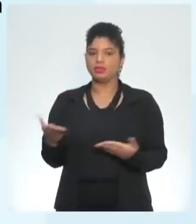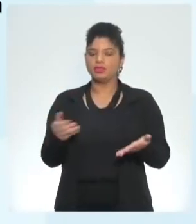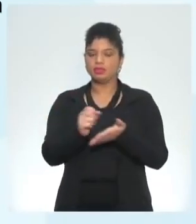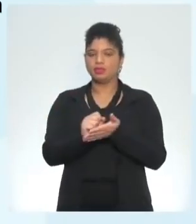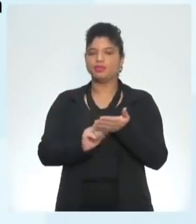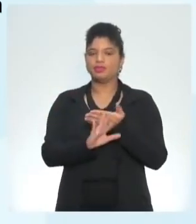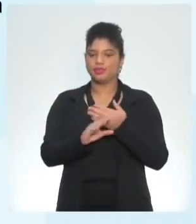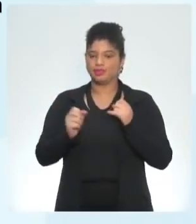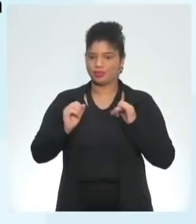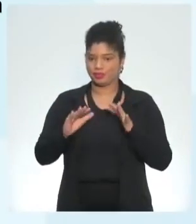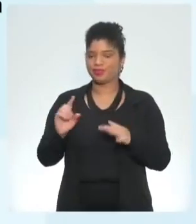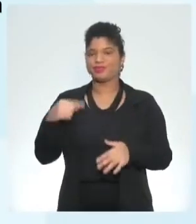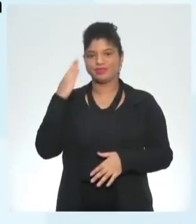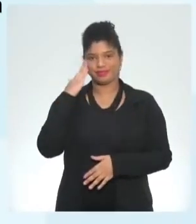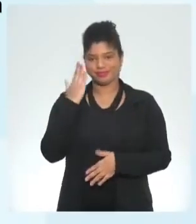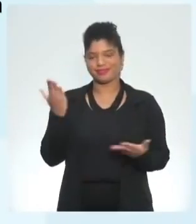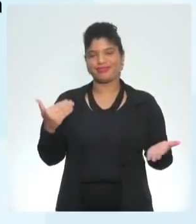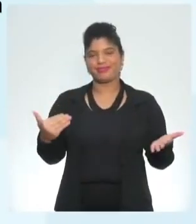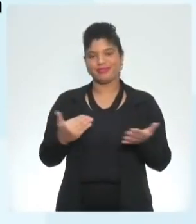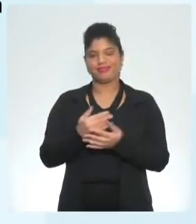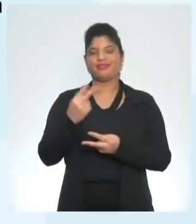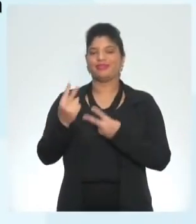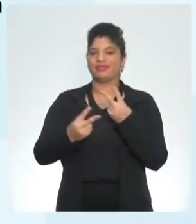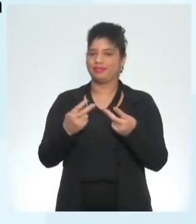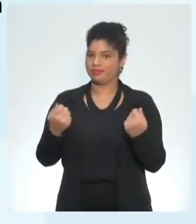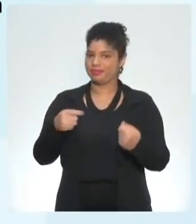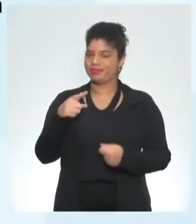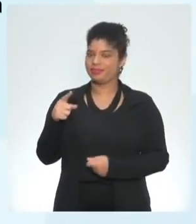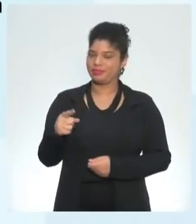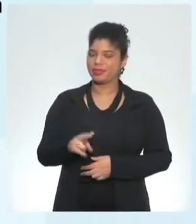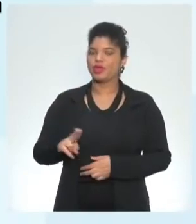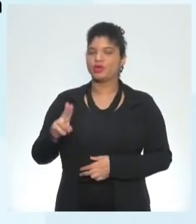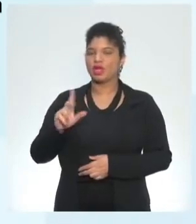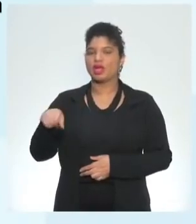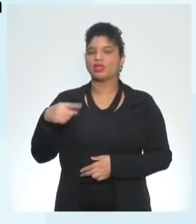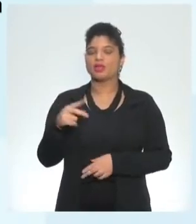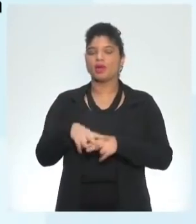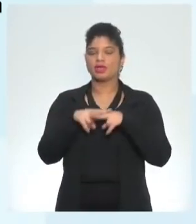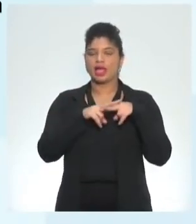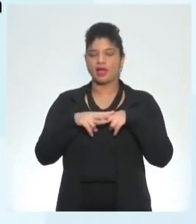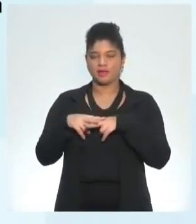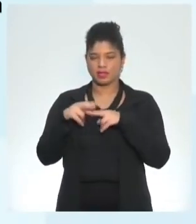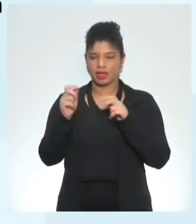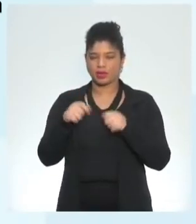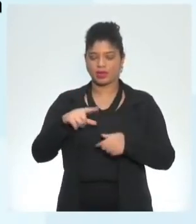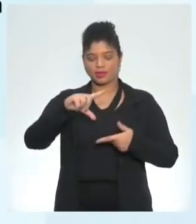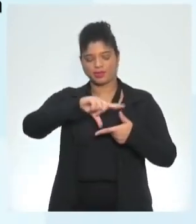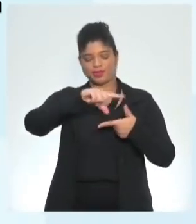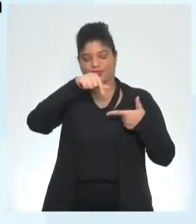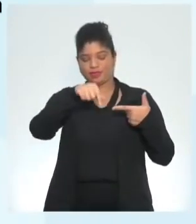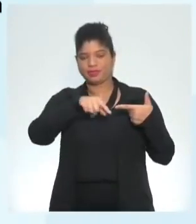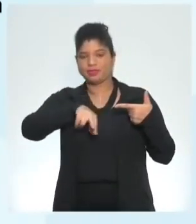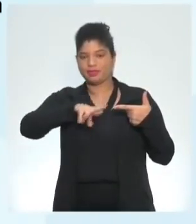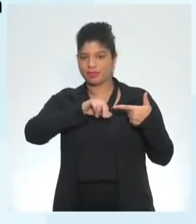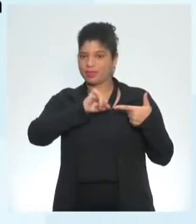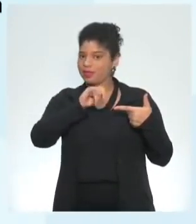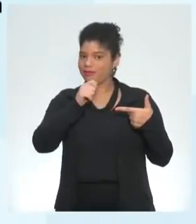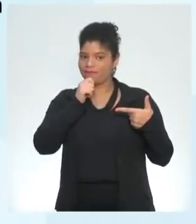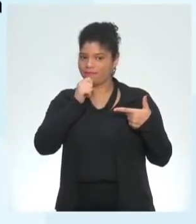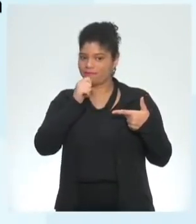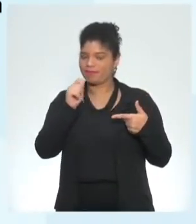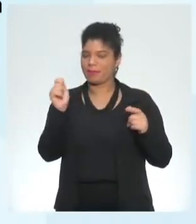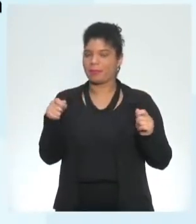a gente já sabe que tá chegando aí no final do bimestre mas é bom ter o material para depois você fazer uma referência que o arco na tela caso você ainda não